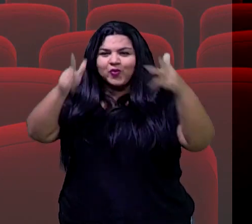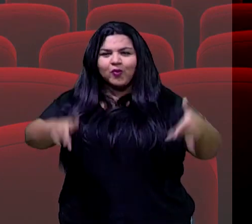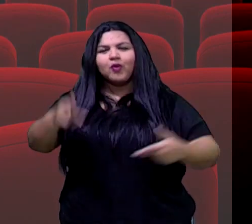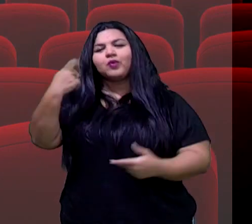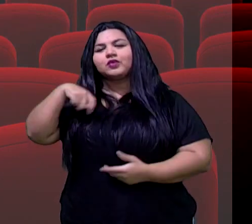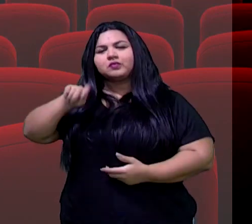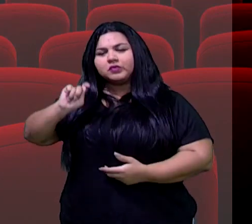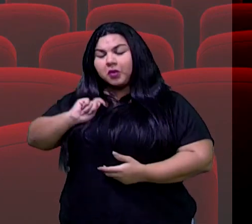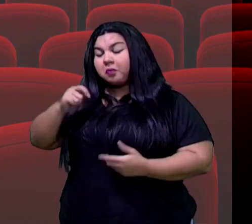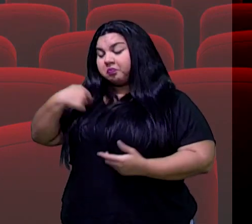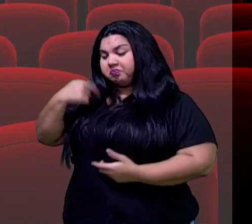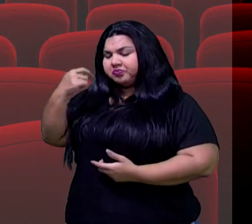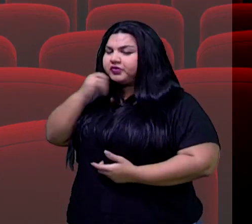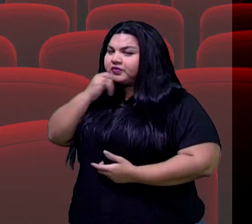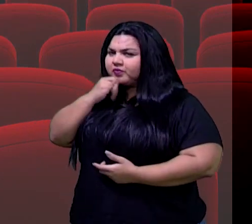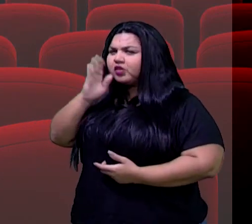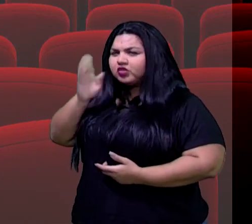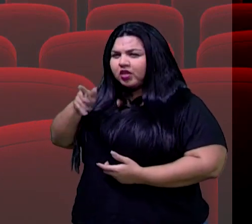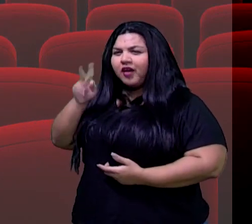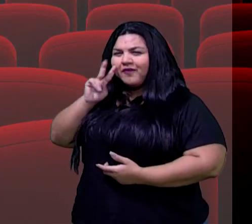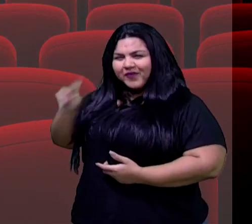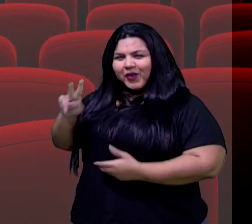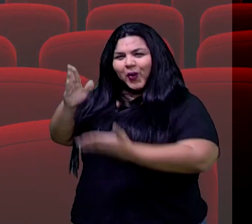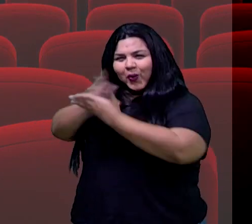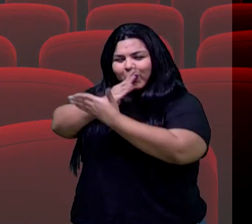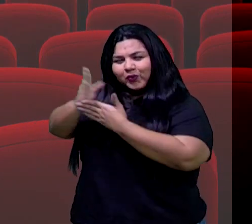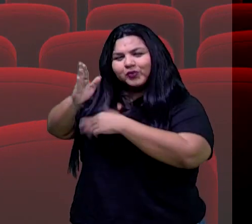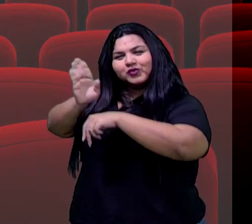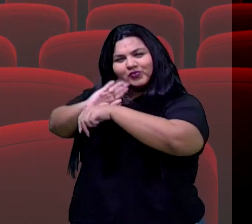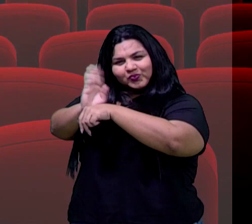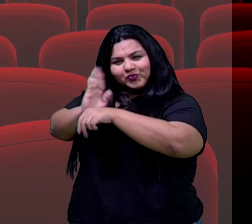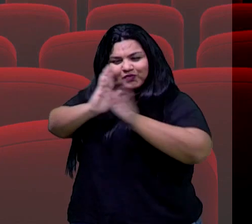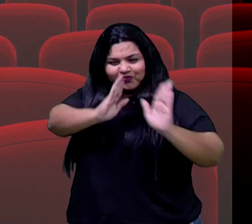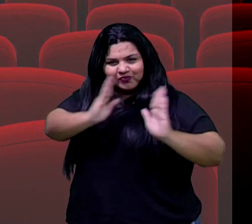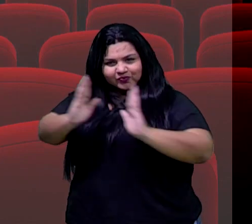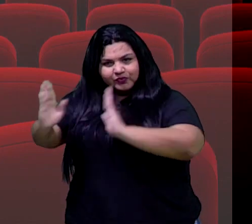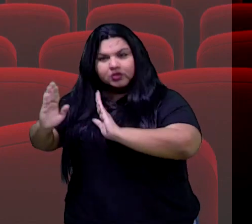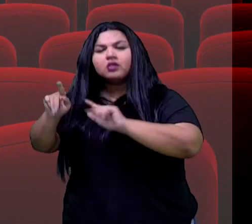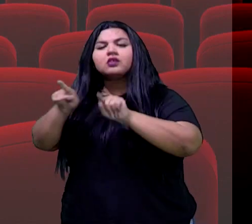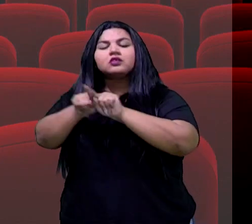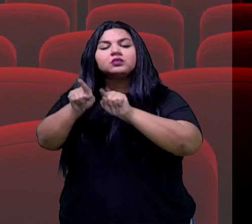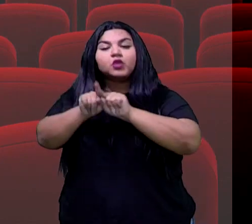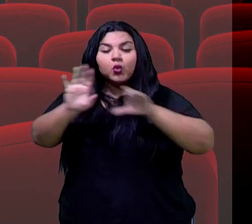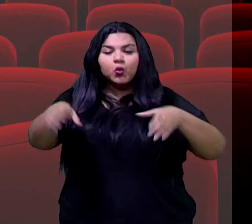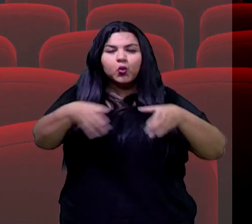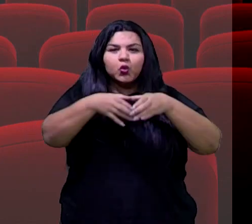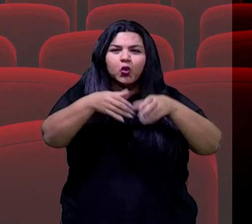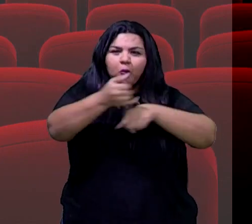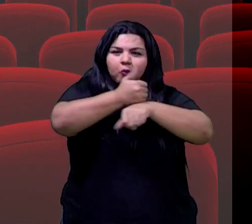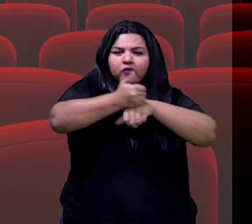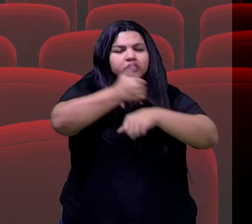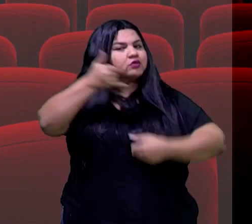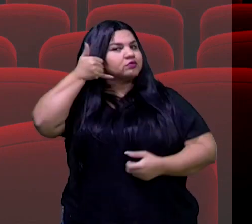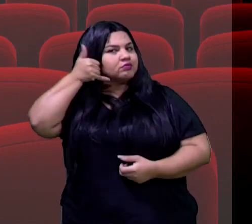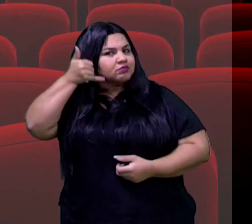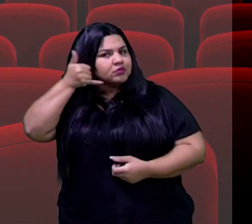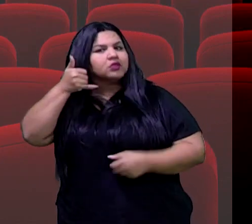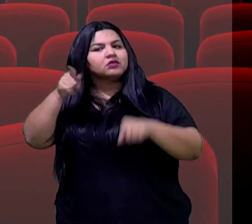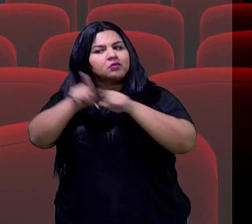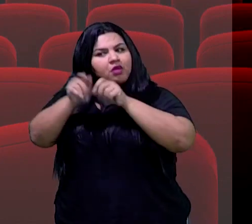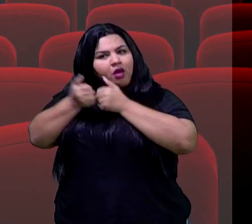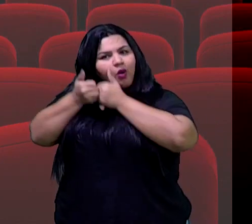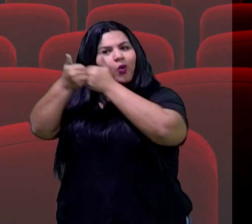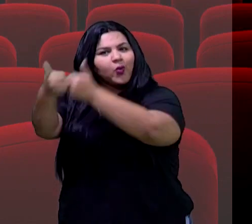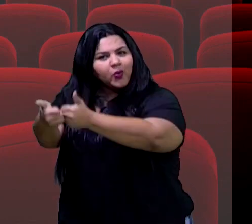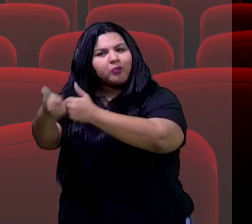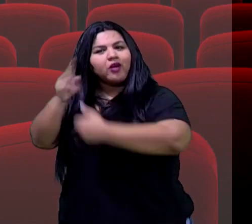Eu, por exemplo, já assisti algumas das indicações que a professoria Nara fez, não é? E As Telefonistas é uma série que eu acompanho, não é? Realmente, quando